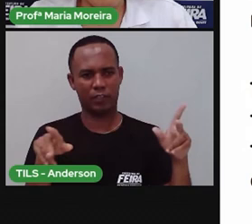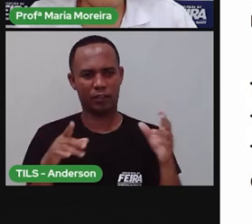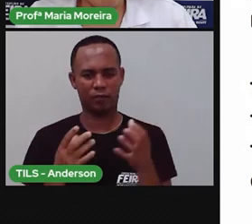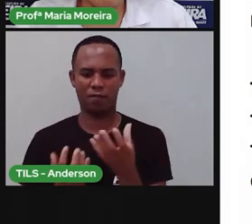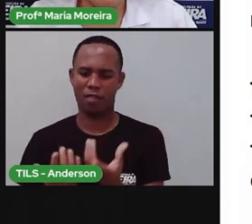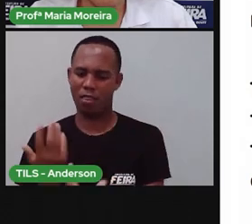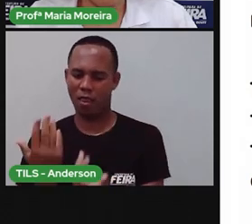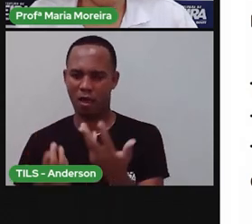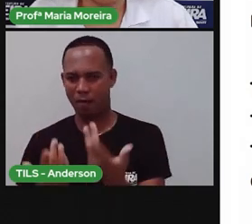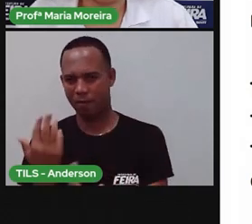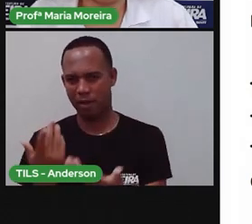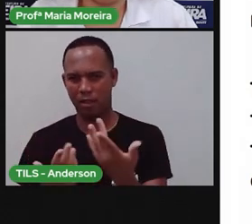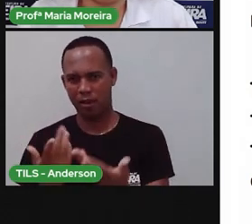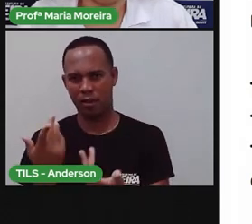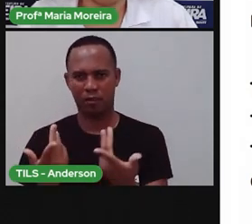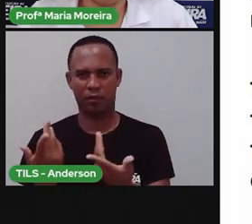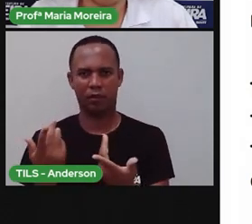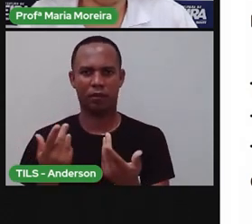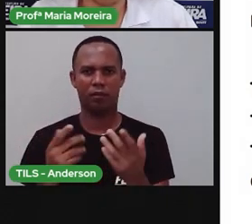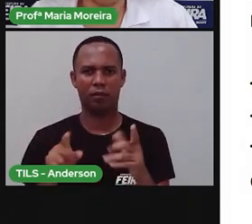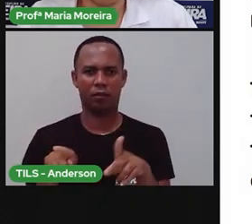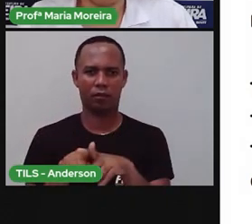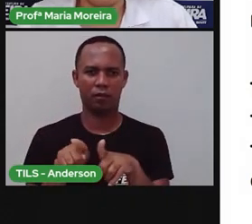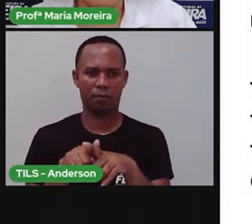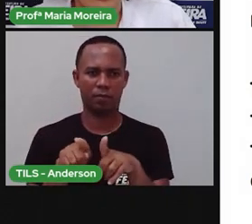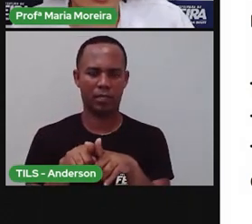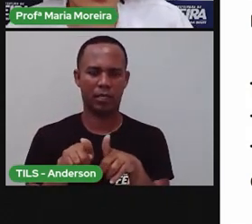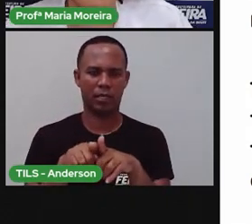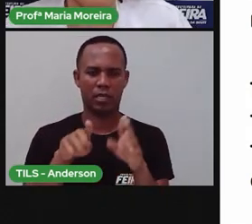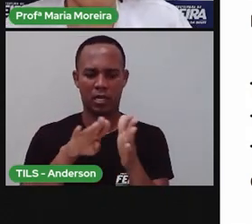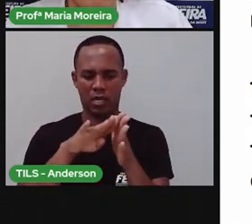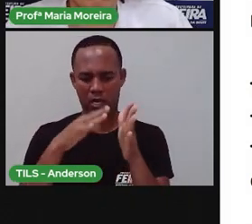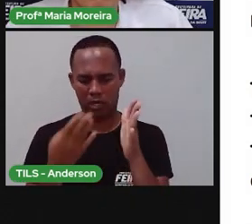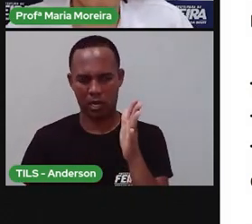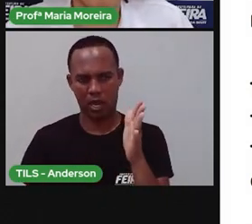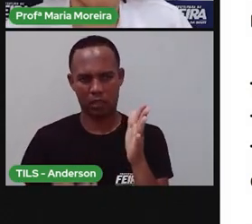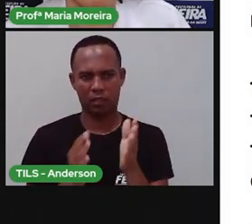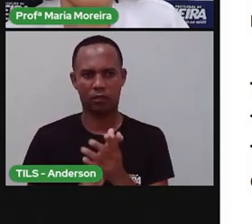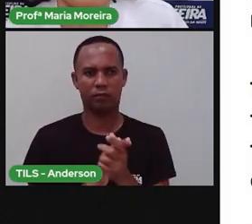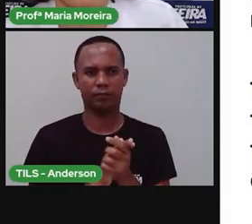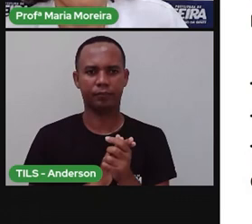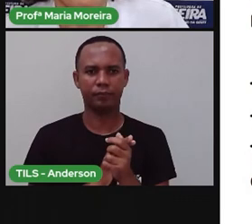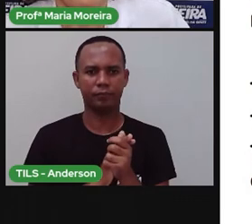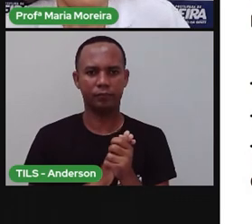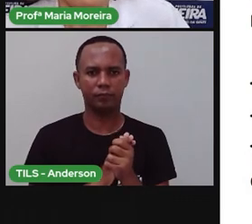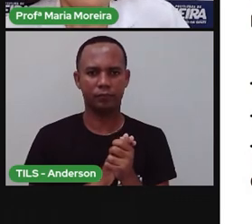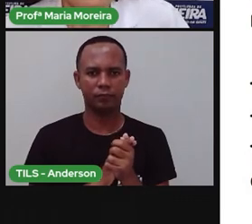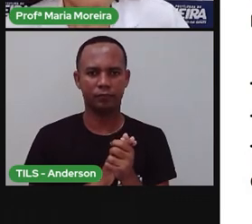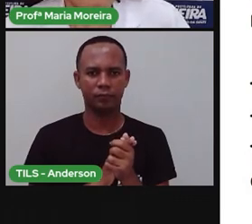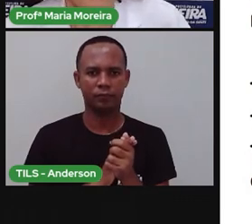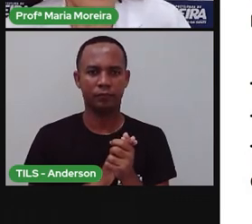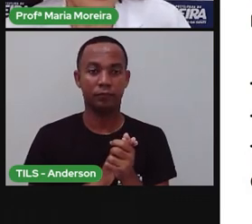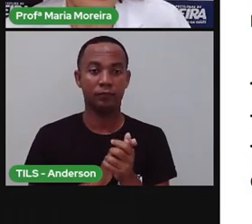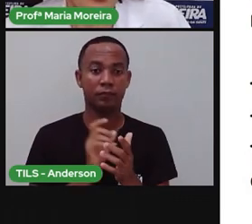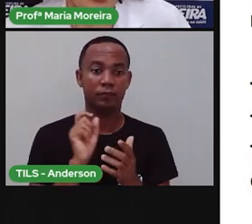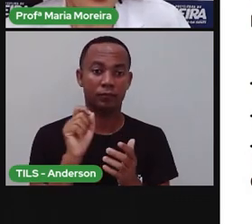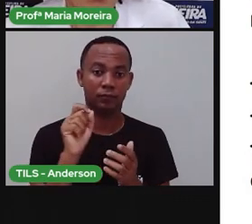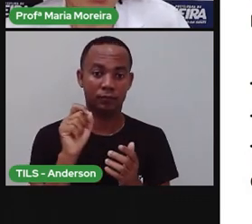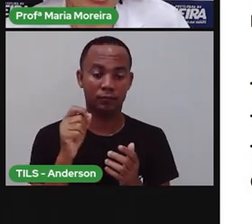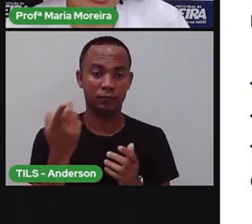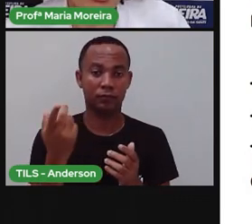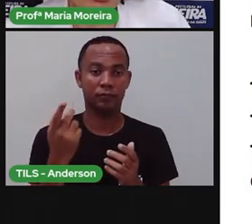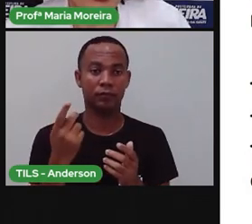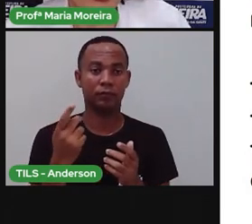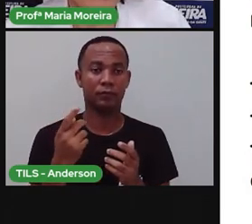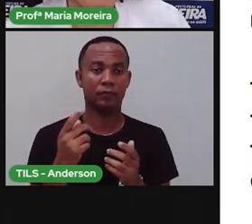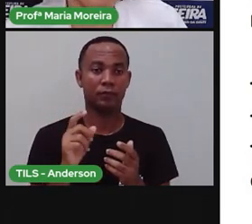Labareda. E o quê? Queda. Eda, eda. Queda. Ó. E isso aí é a